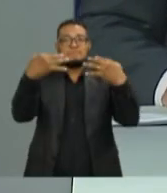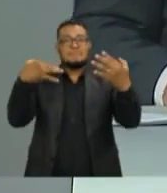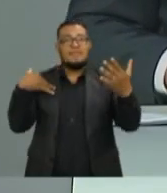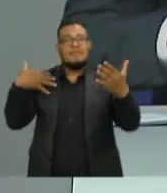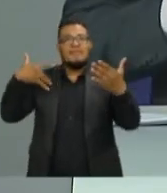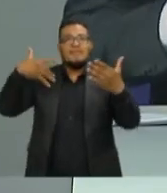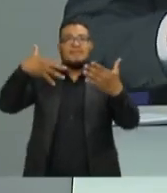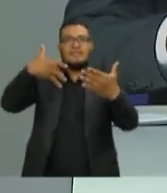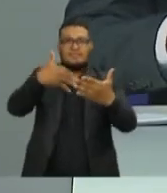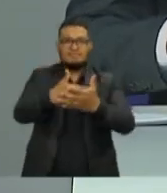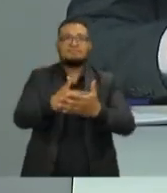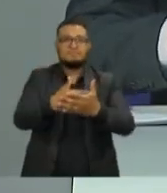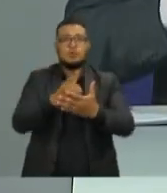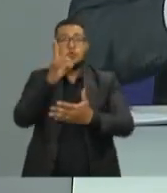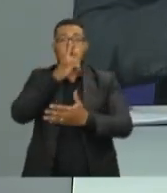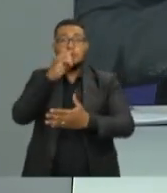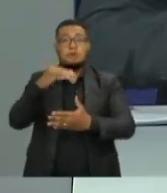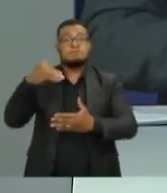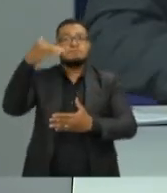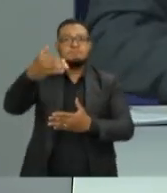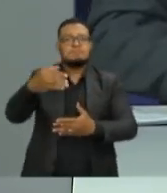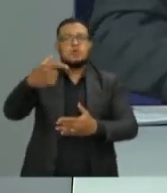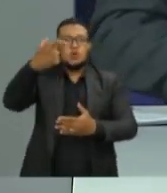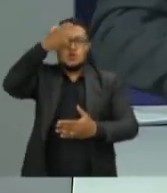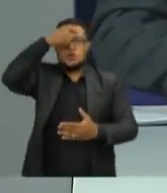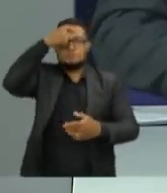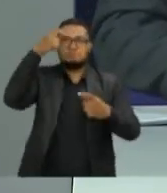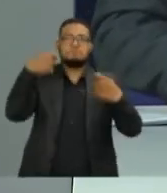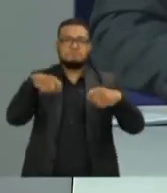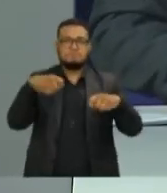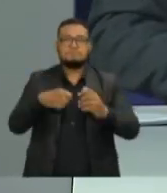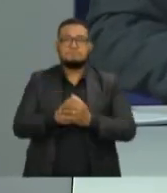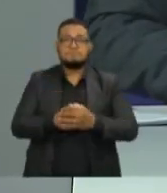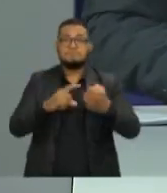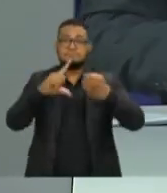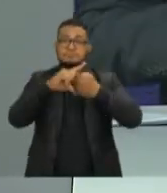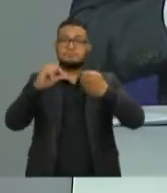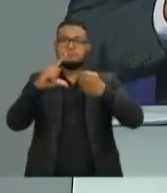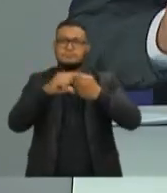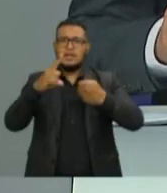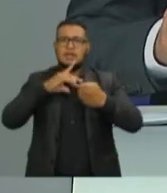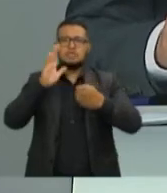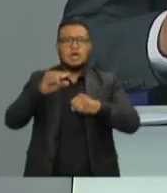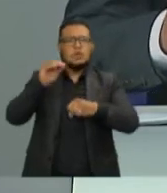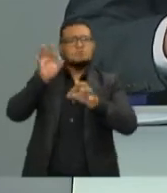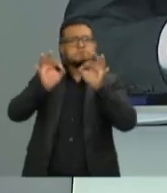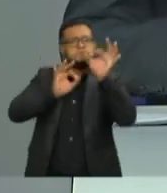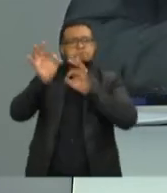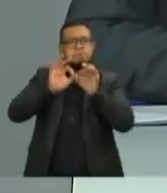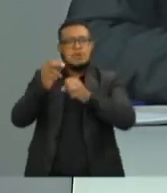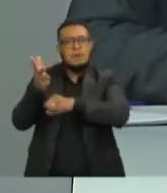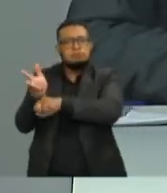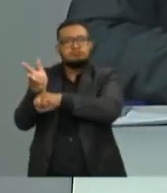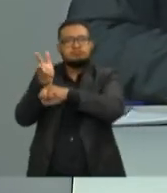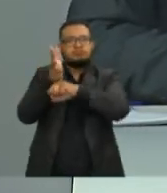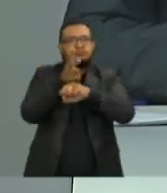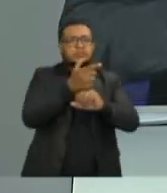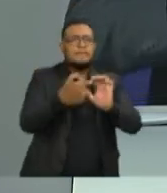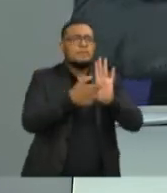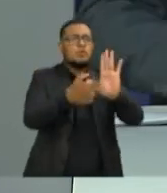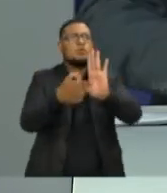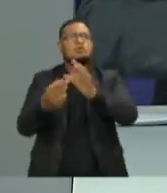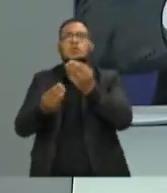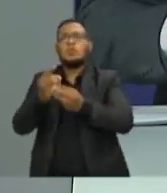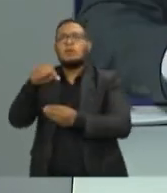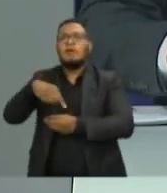debate. No próximo domingo, vote consciente. A TV Gazeta vai ter uma cobertura especial ao longo do dia, mostrando a votação